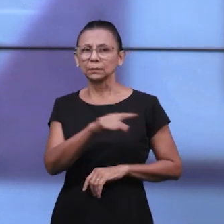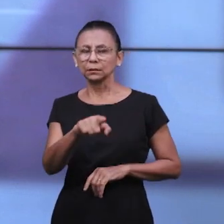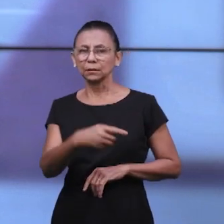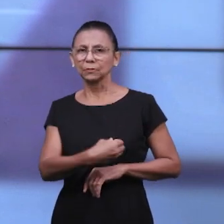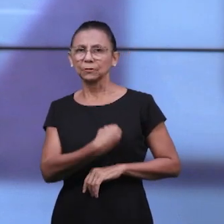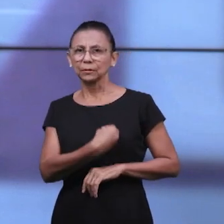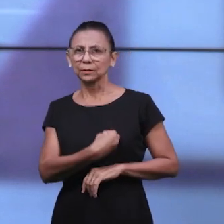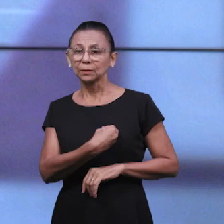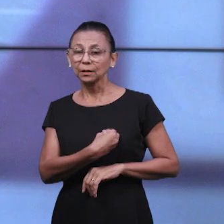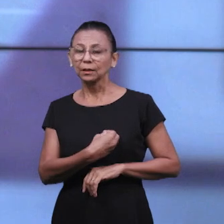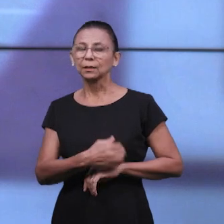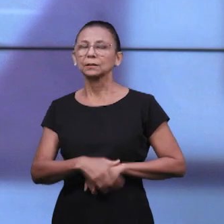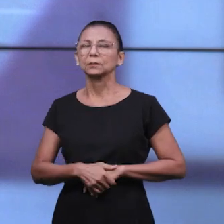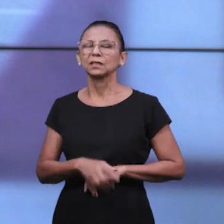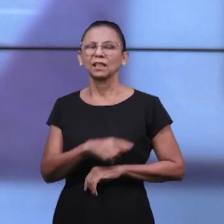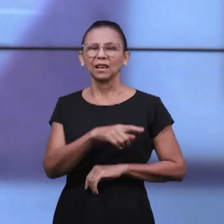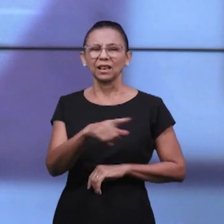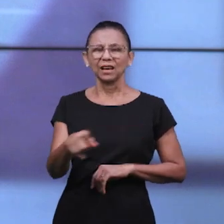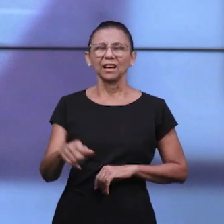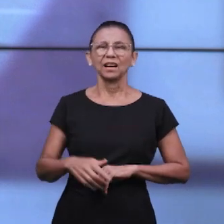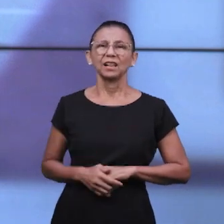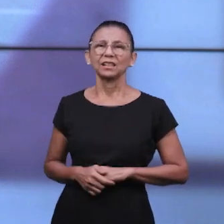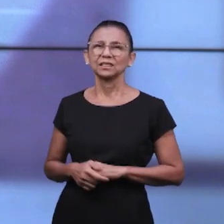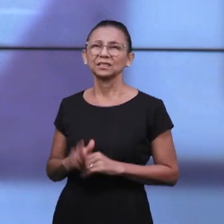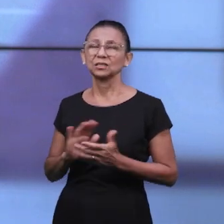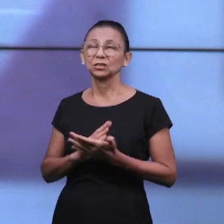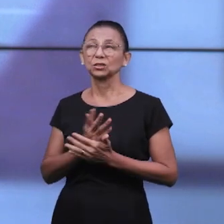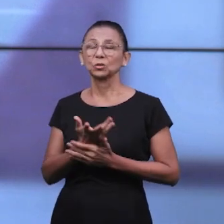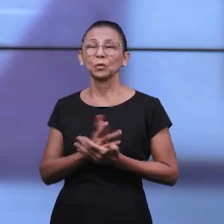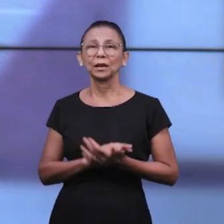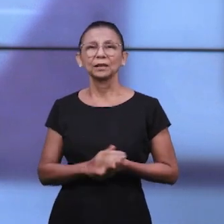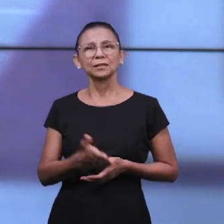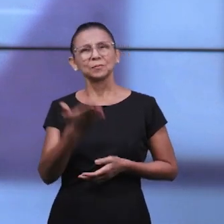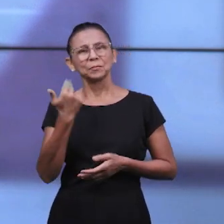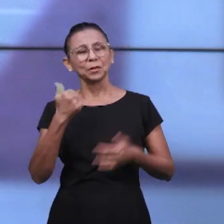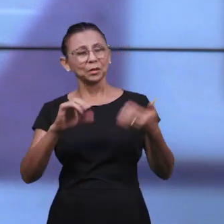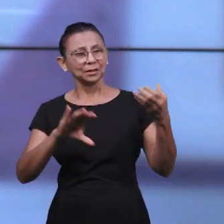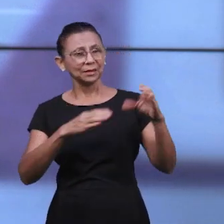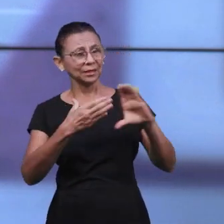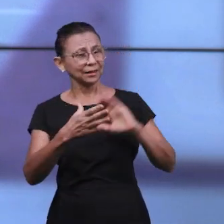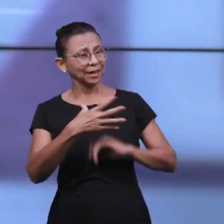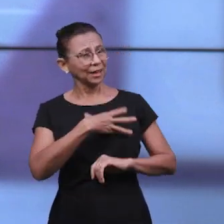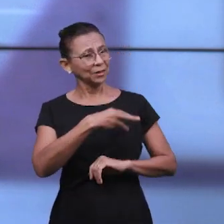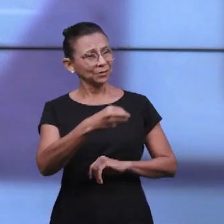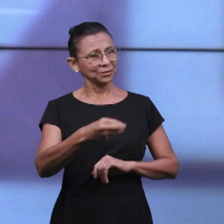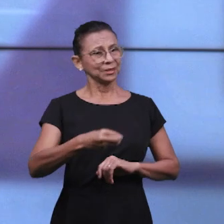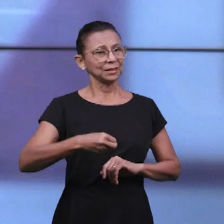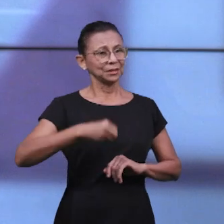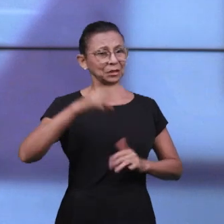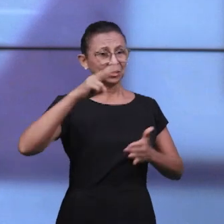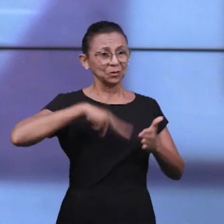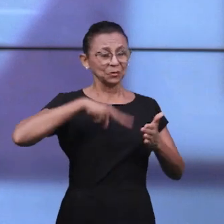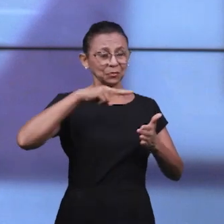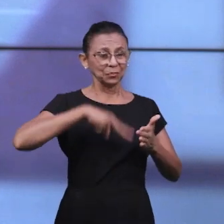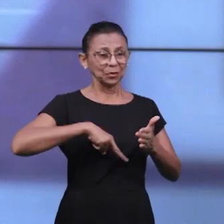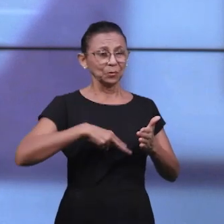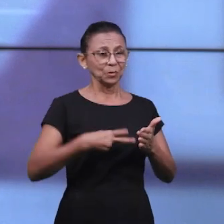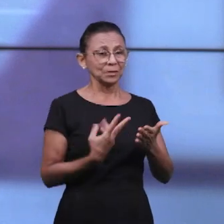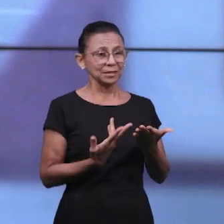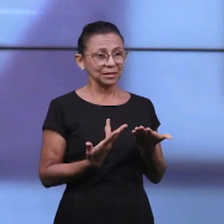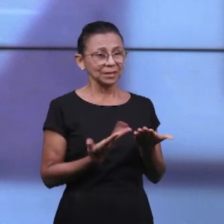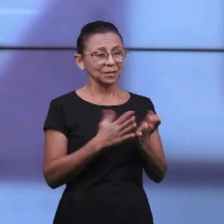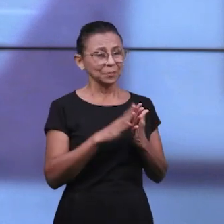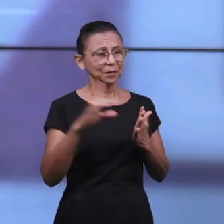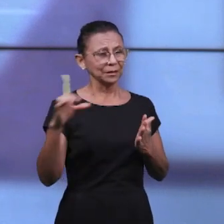crianças, saciando a fome. Estão entediados? Cante, toque com eles um instrumento. Leiam juntos,